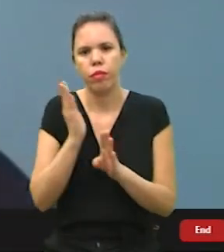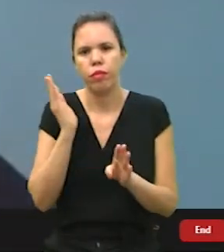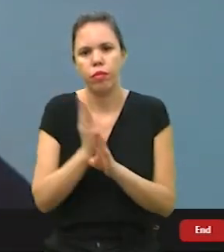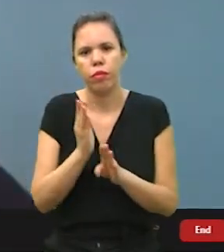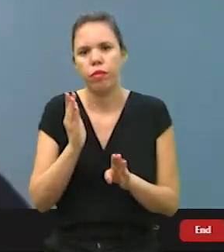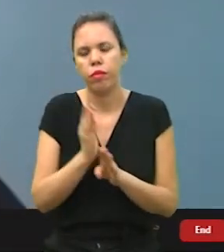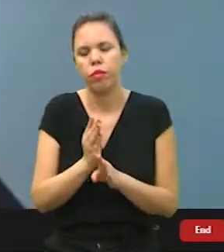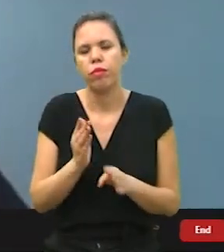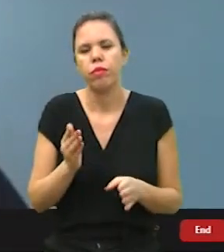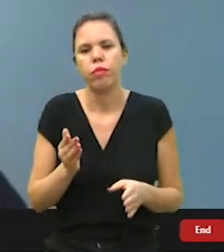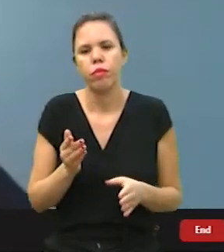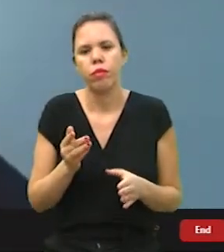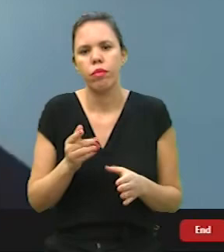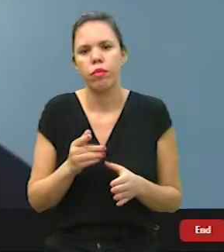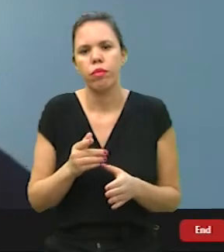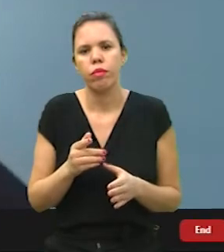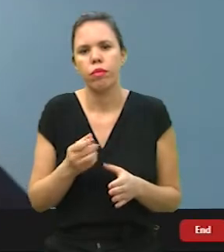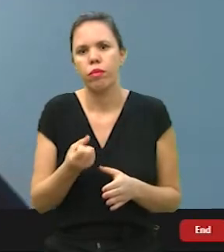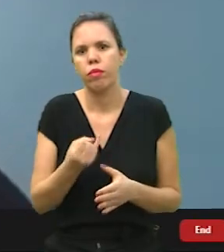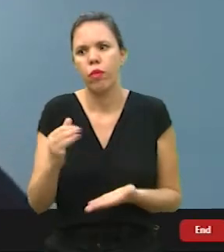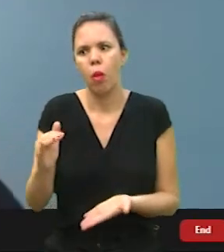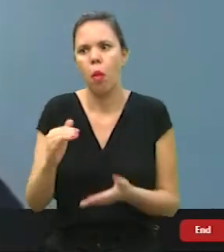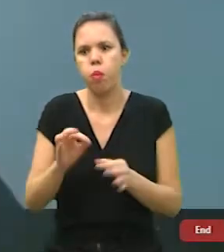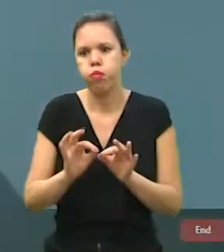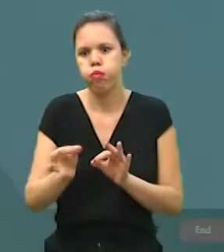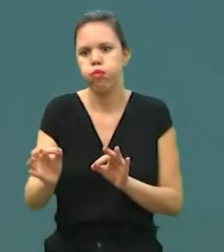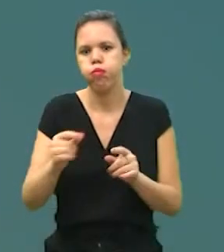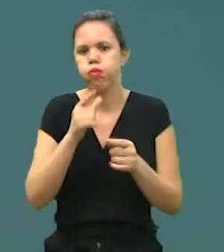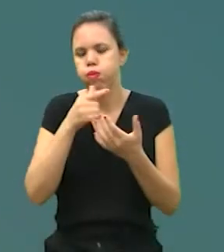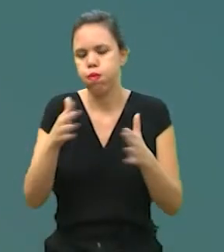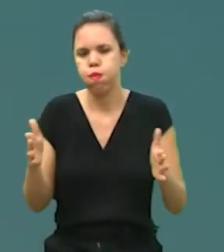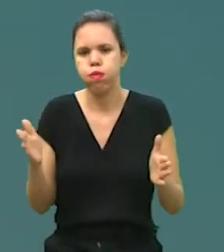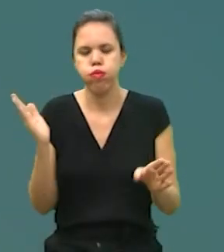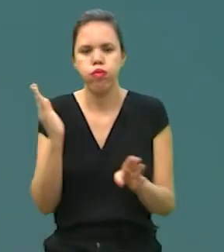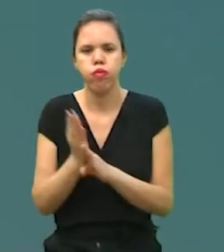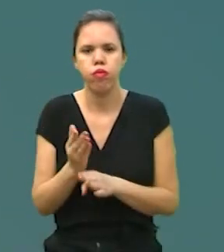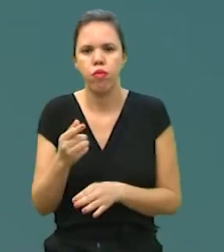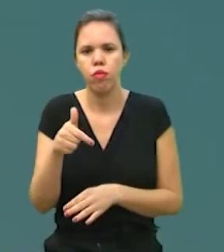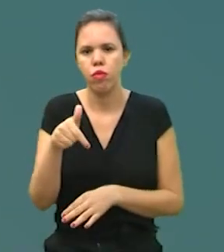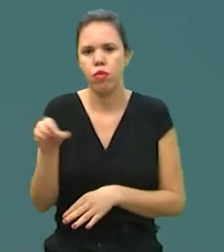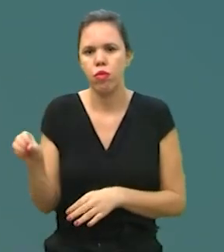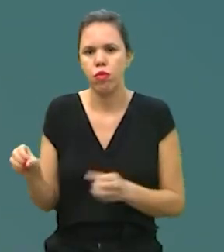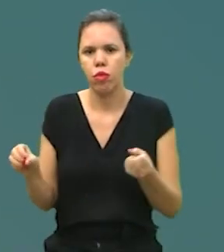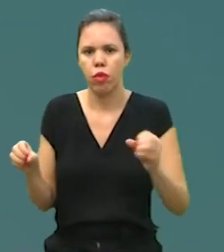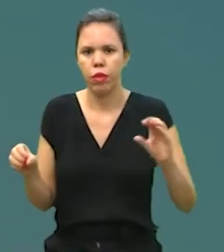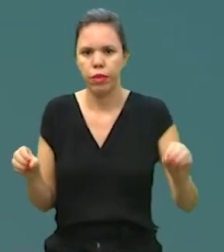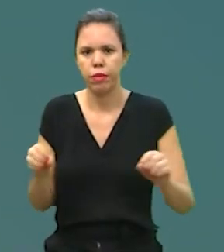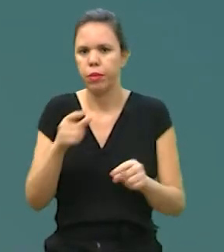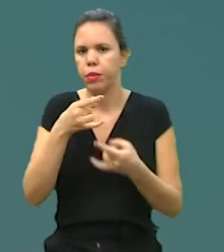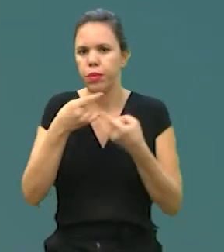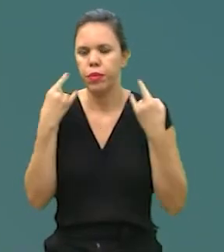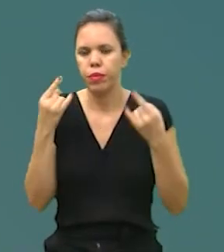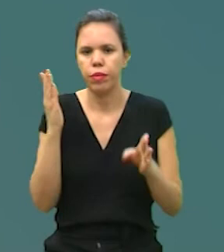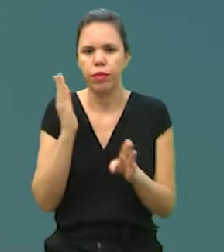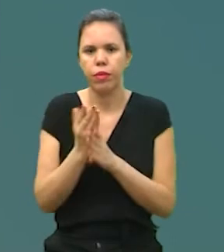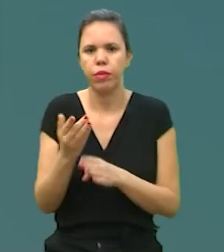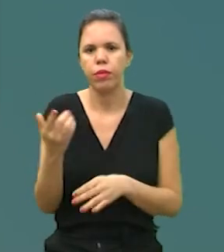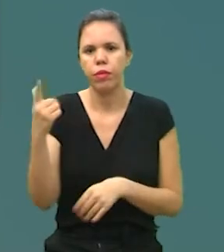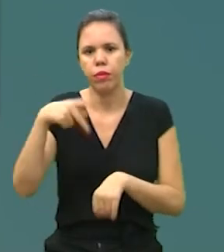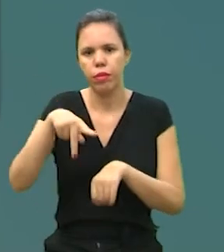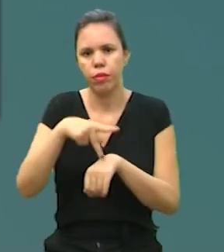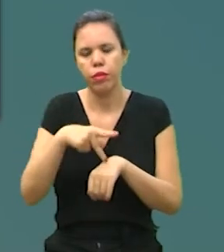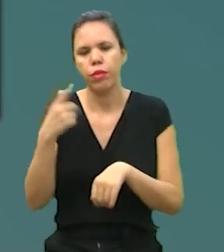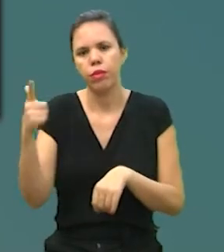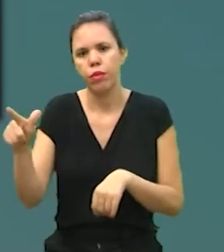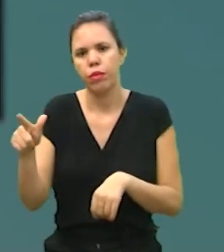assim, em metros de praia, coletaram 70, 80 máscaras, foi lá